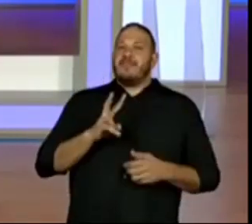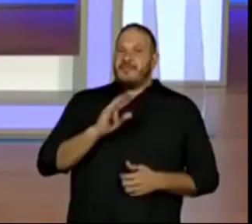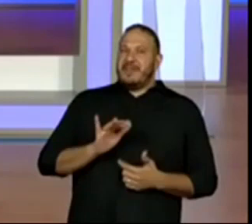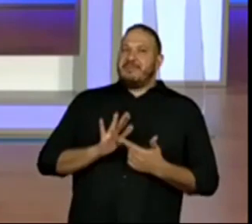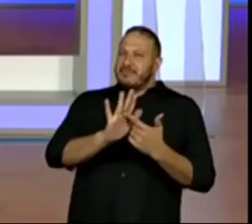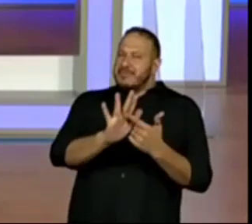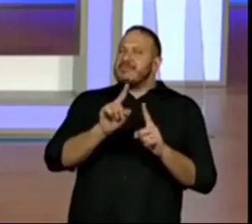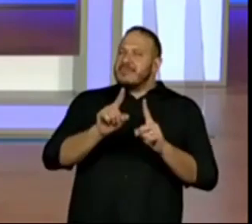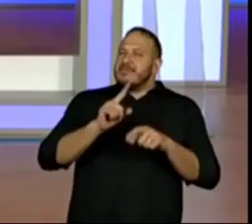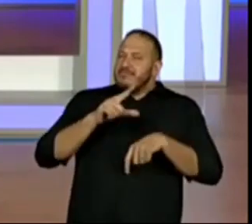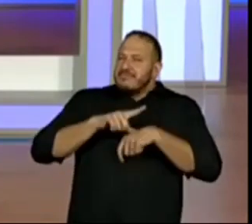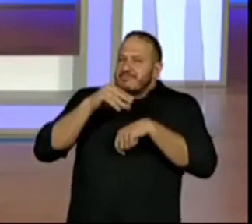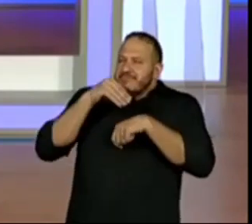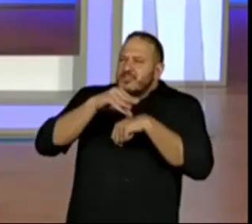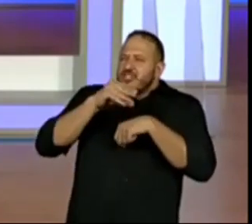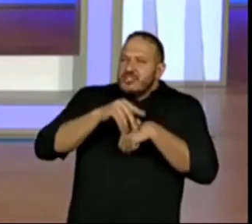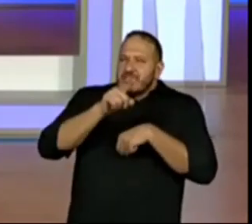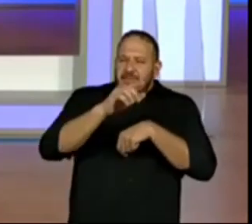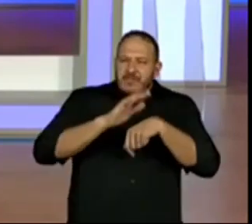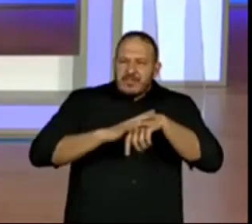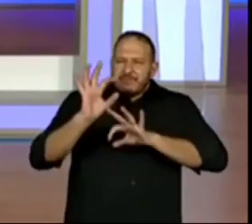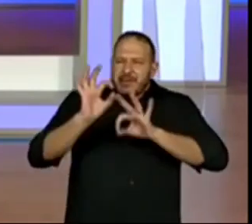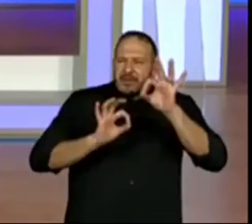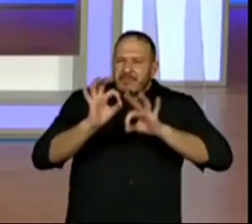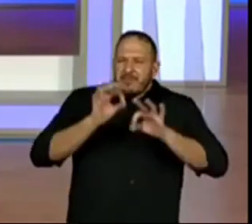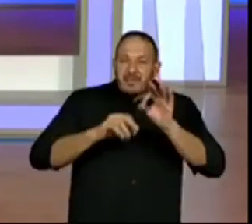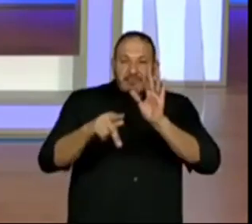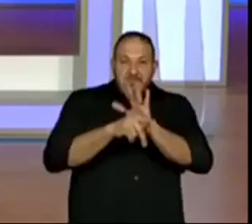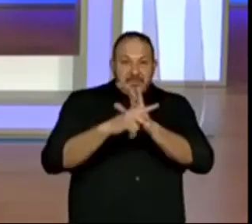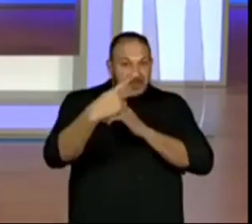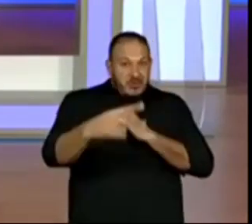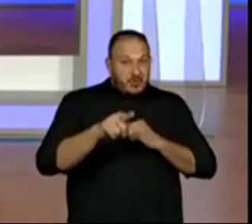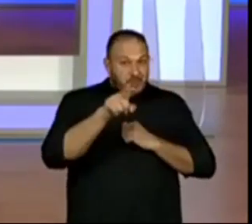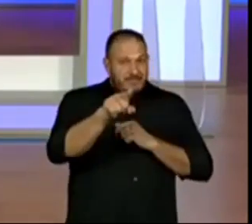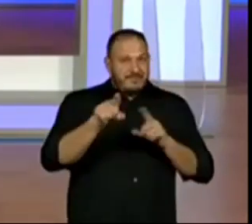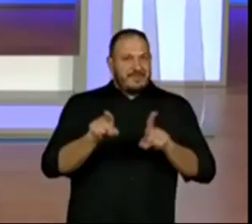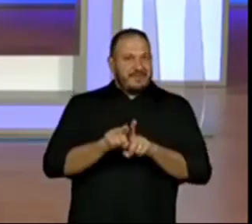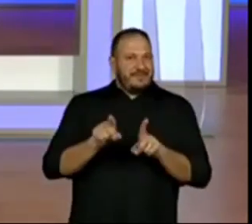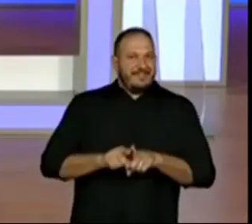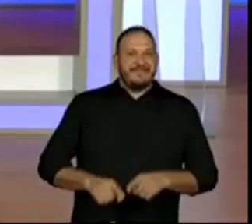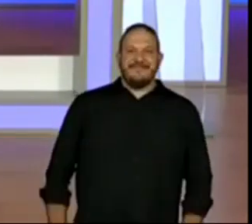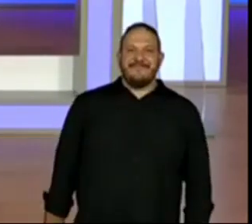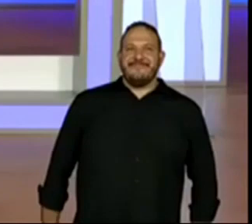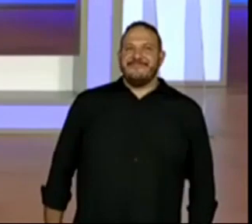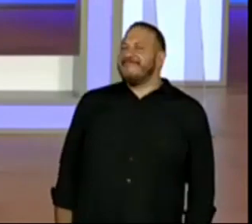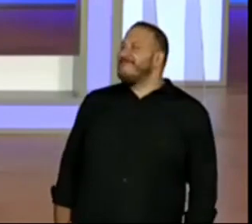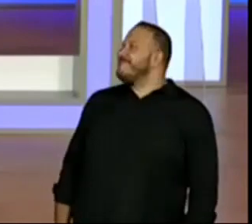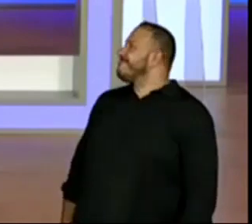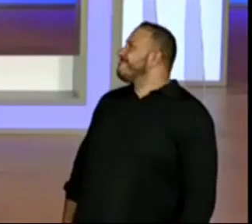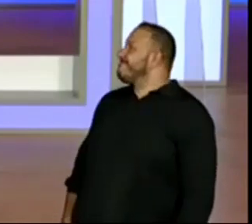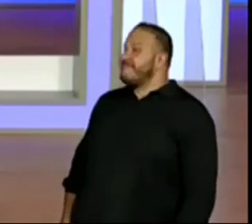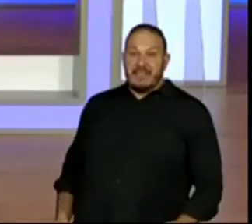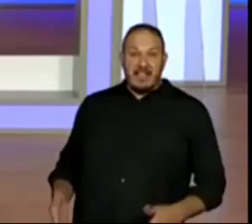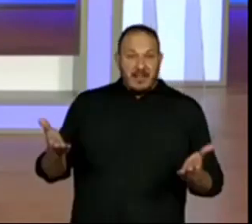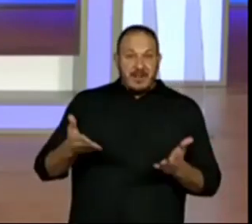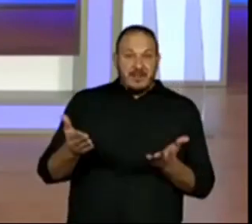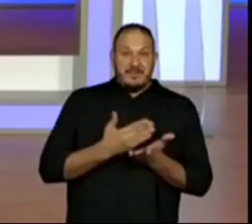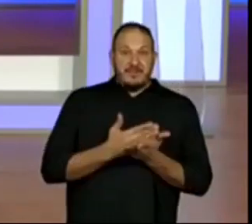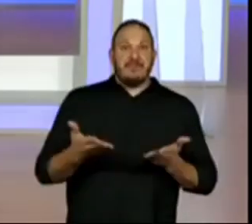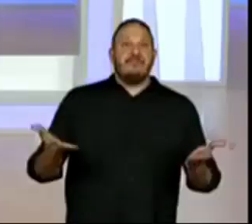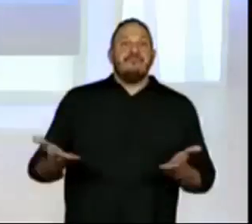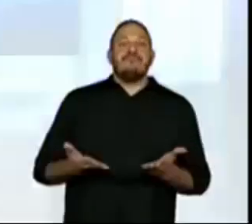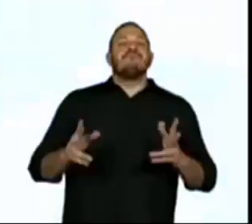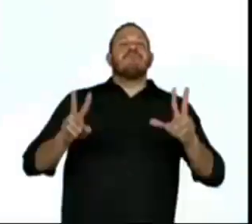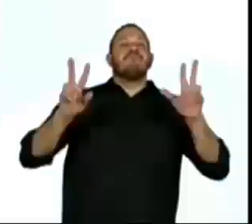dicas para vocês produzirem a de vocês também. Certo? Agora, vamos ao início da nossa aula. O